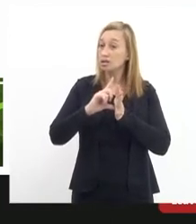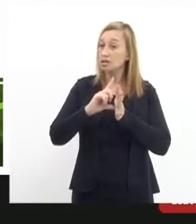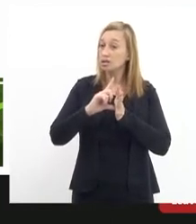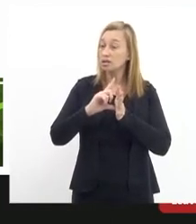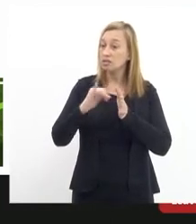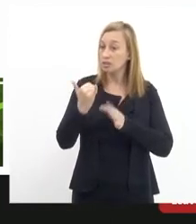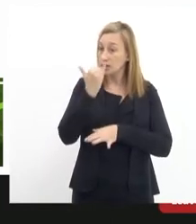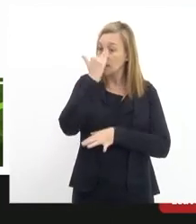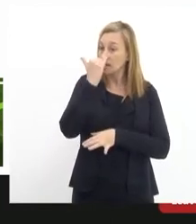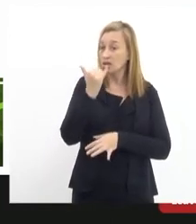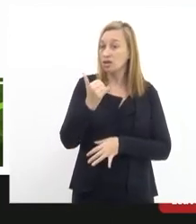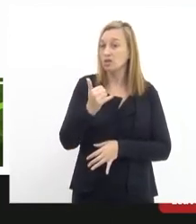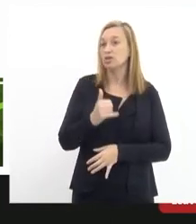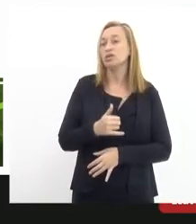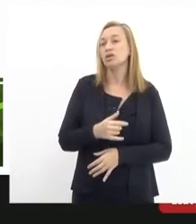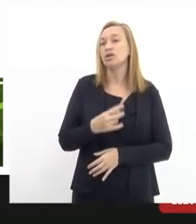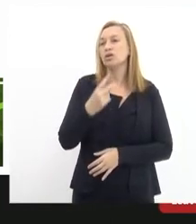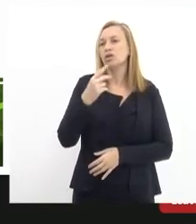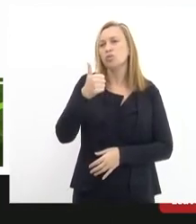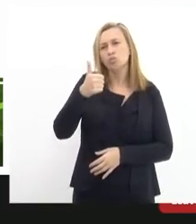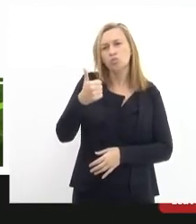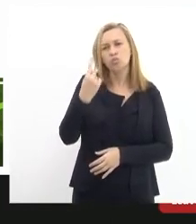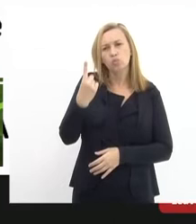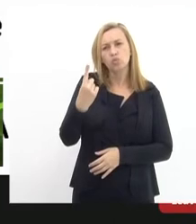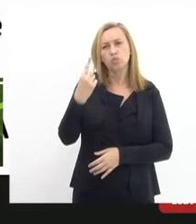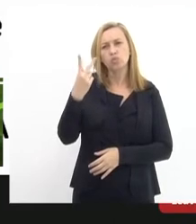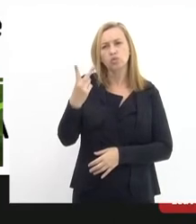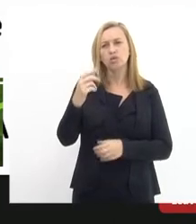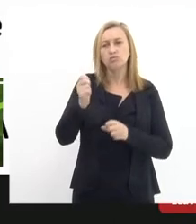onde nós ficávamos entre um e dois bondes. Vamos lá.